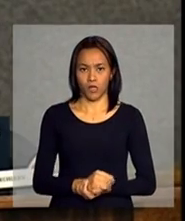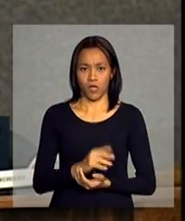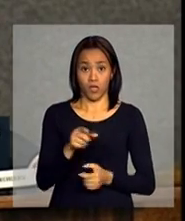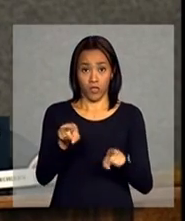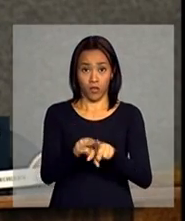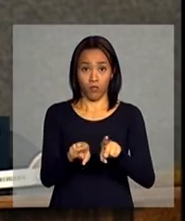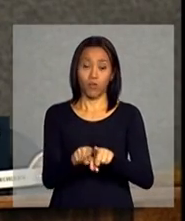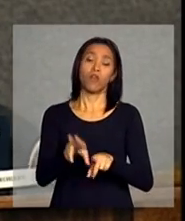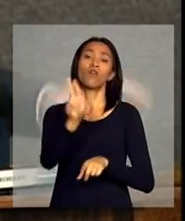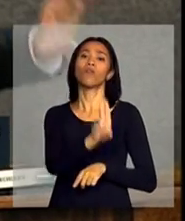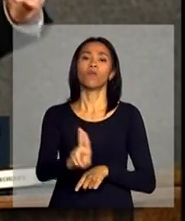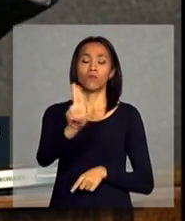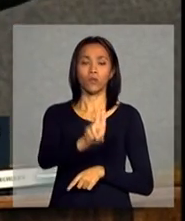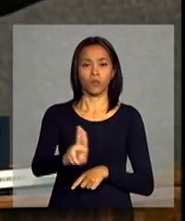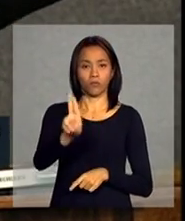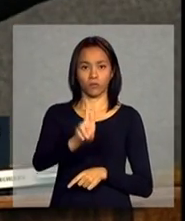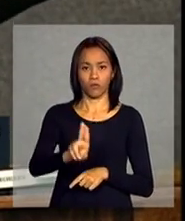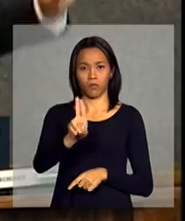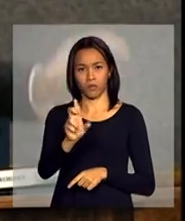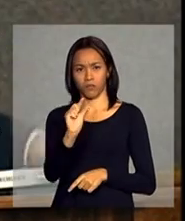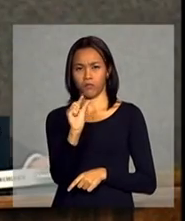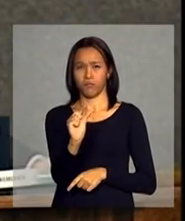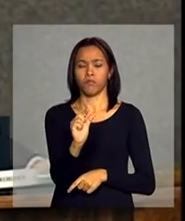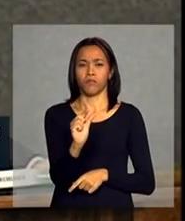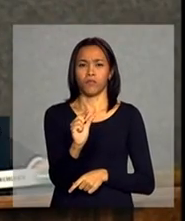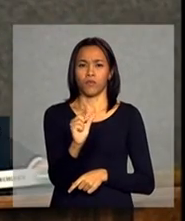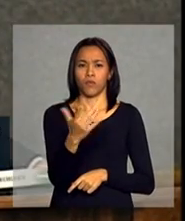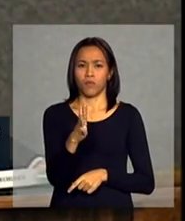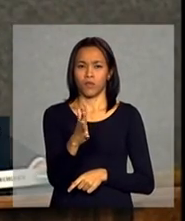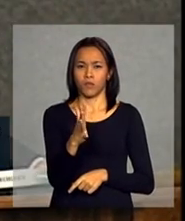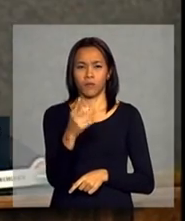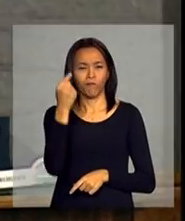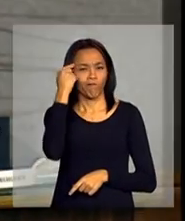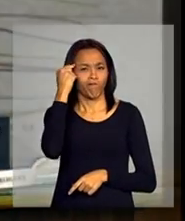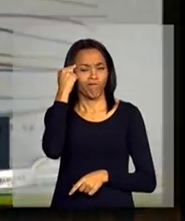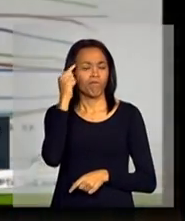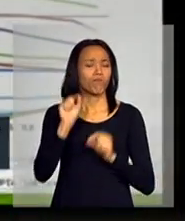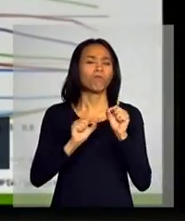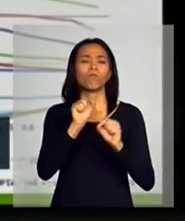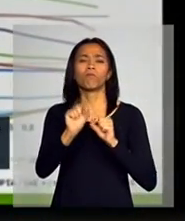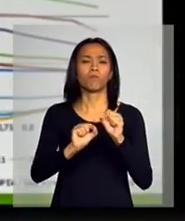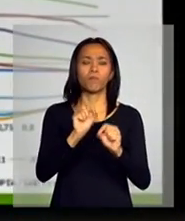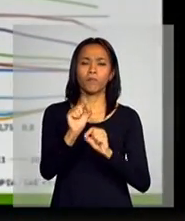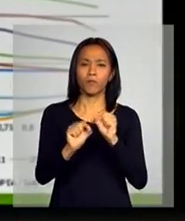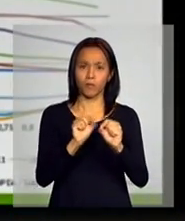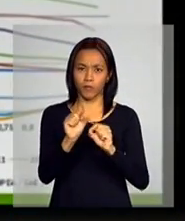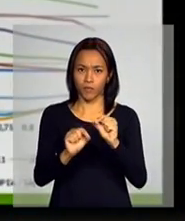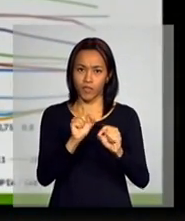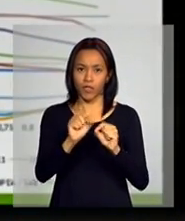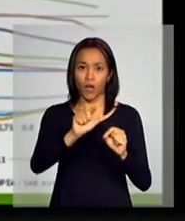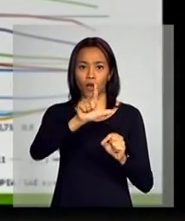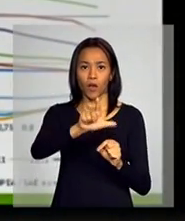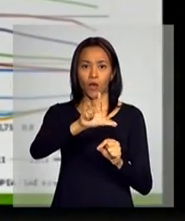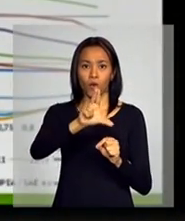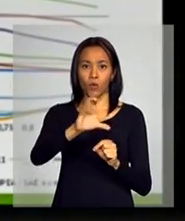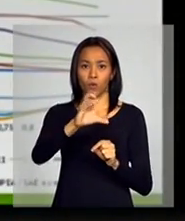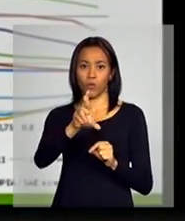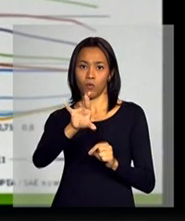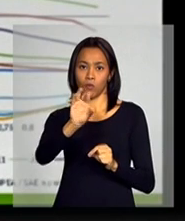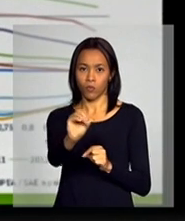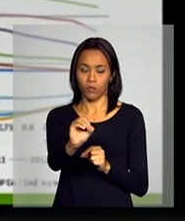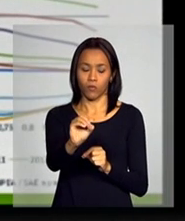usar mais um pouco e apresentar aqui a regressão quantílica. É regressão de lucro quantílica.